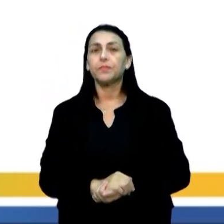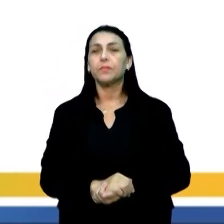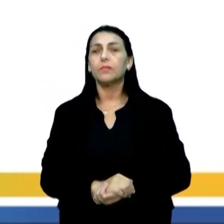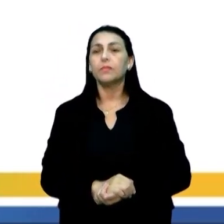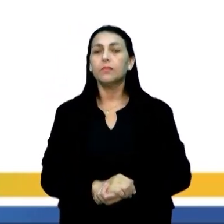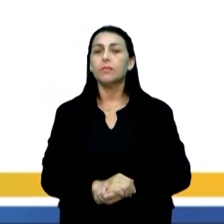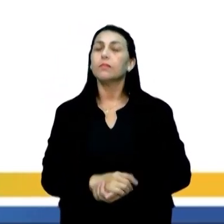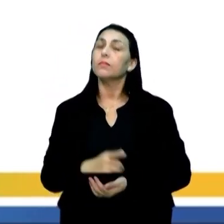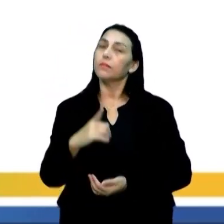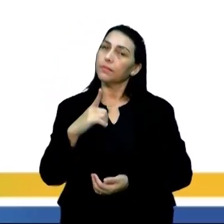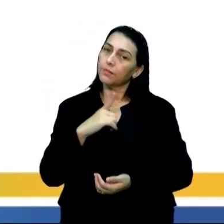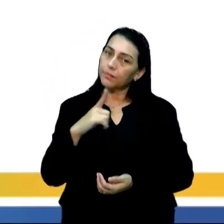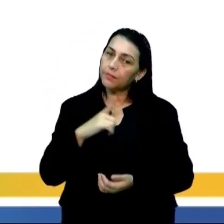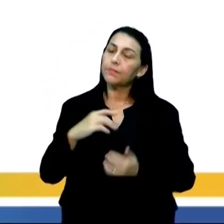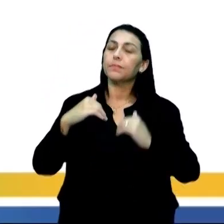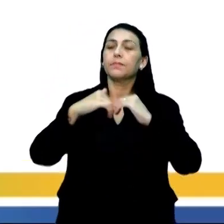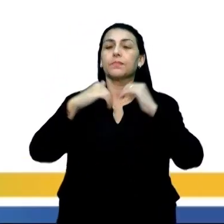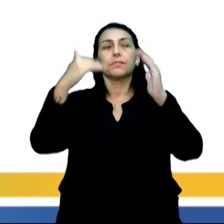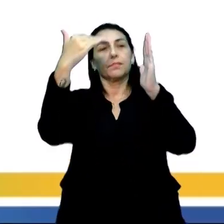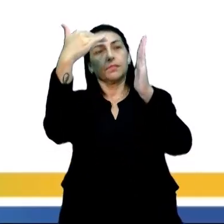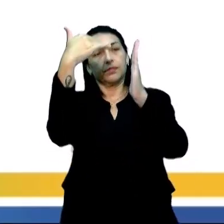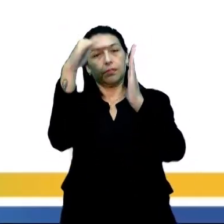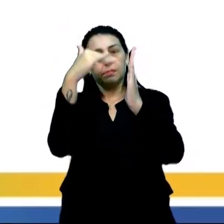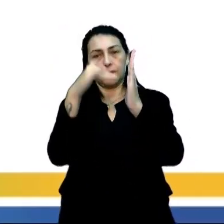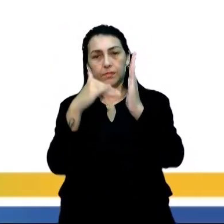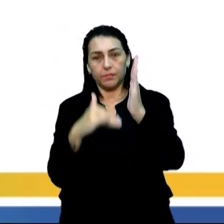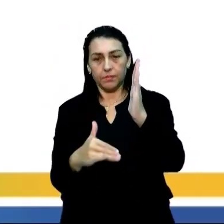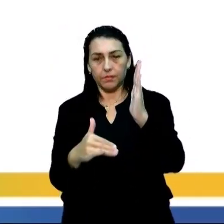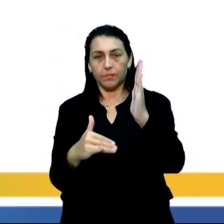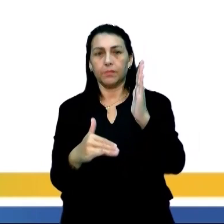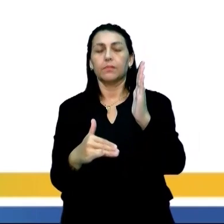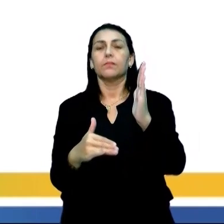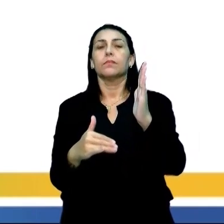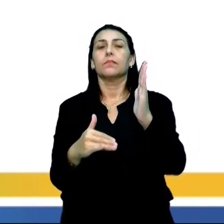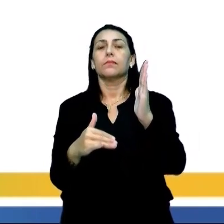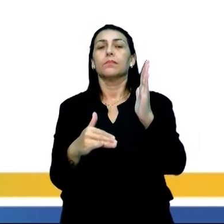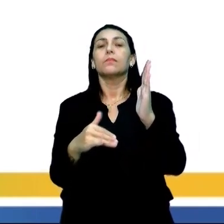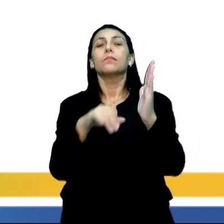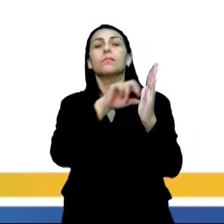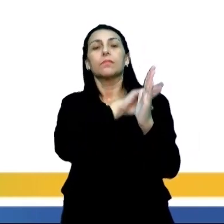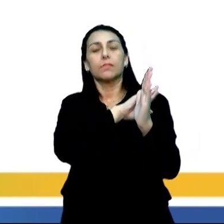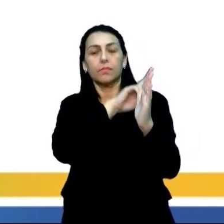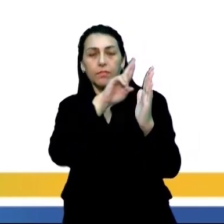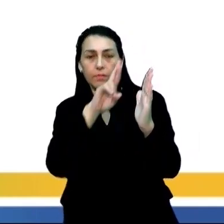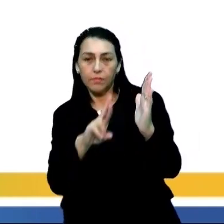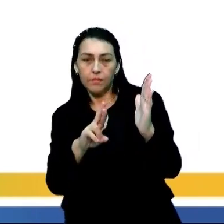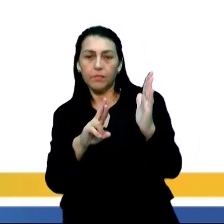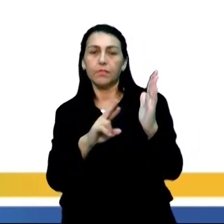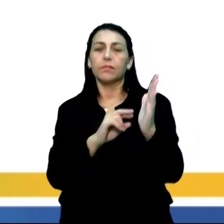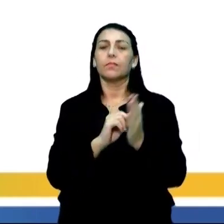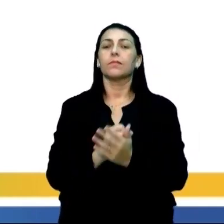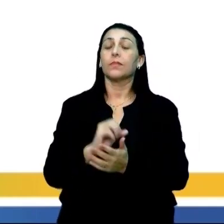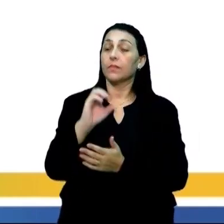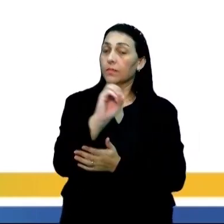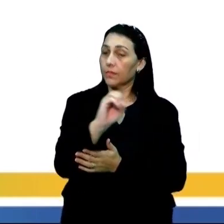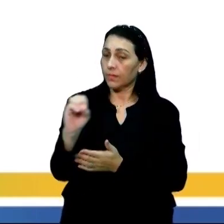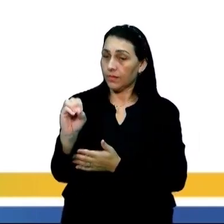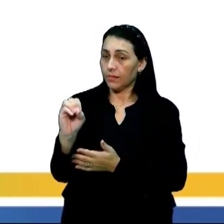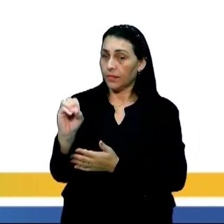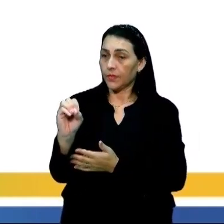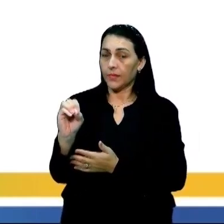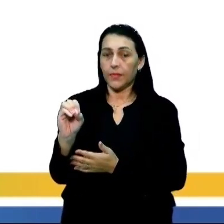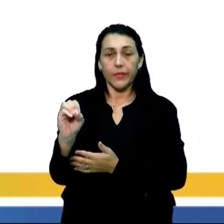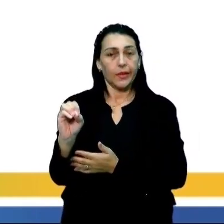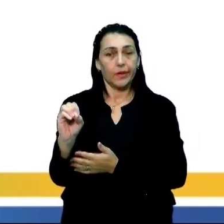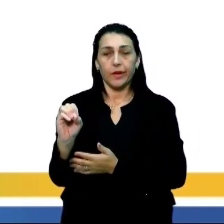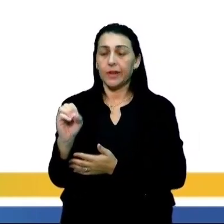E aí nós temos a divisão, né? Dos seis níveis, da competência número quatro. E aí, zero para quem não